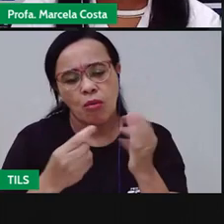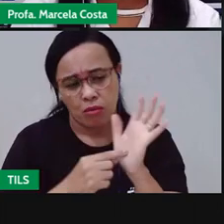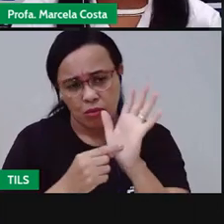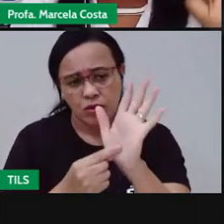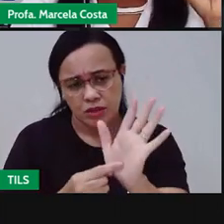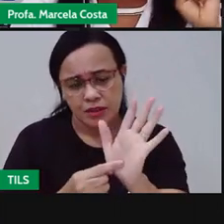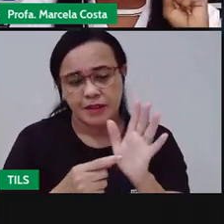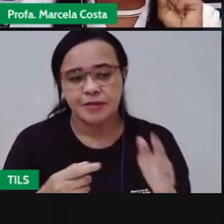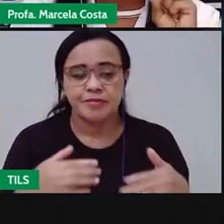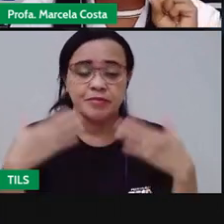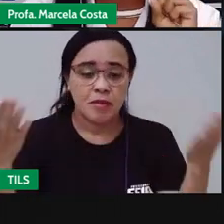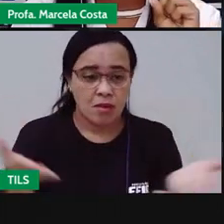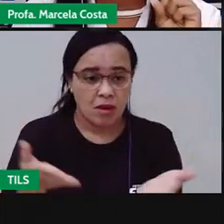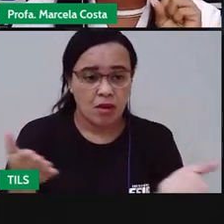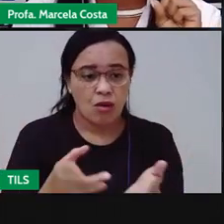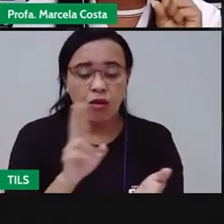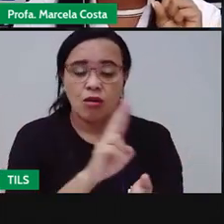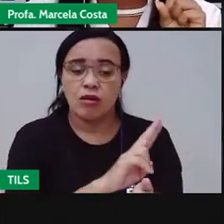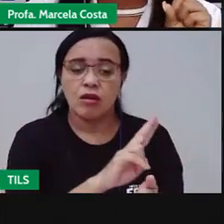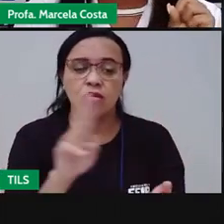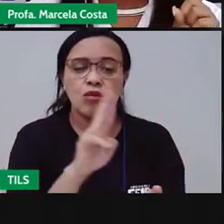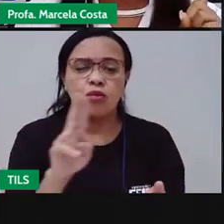Agora, vamos ao outro nome.